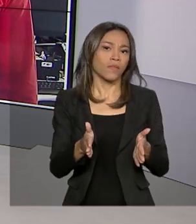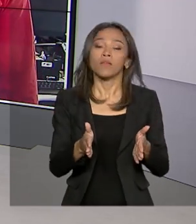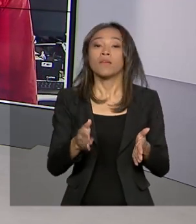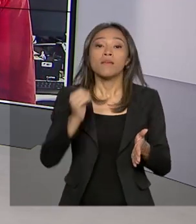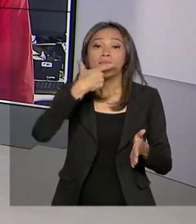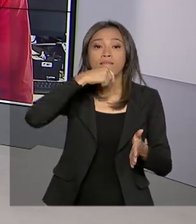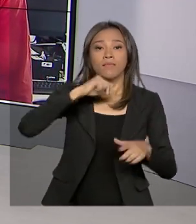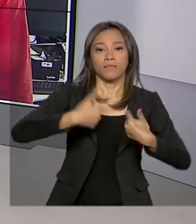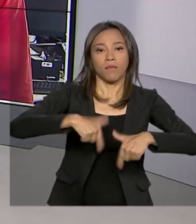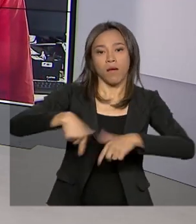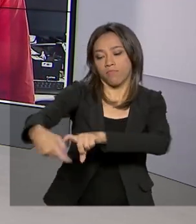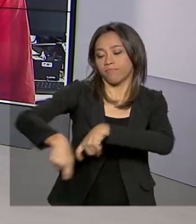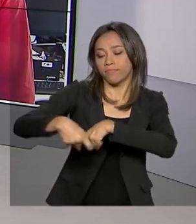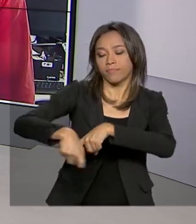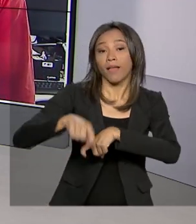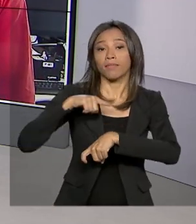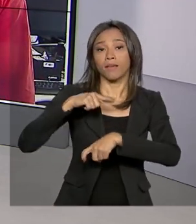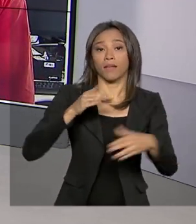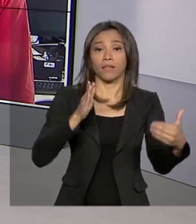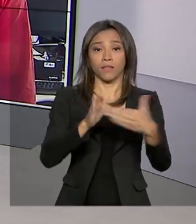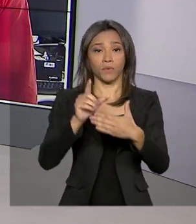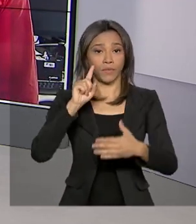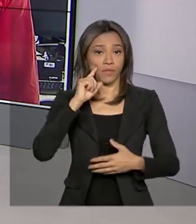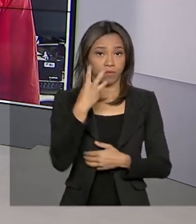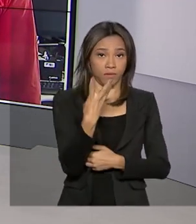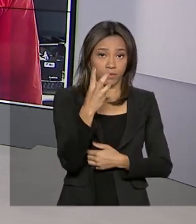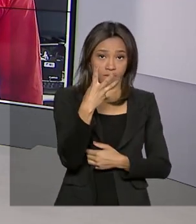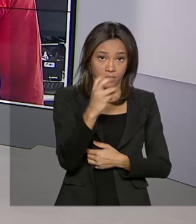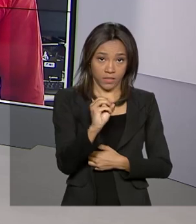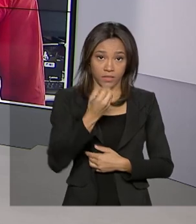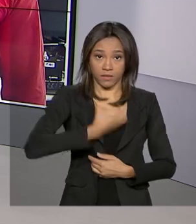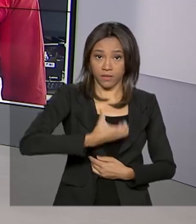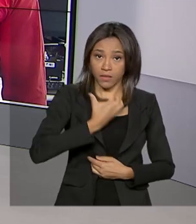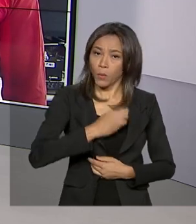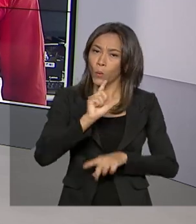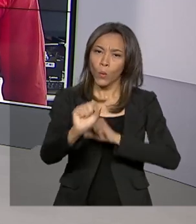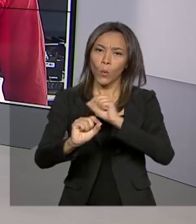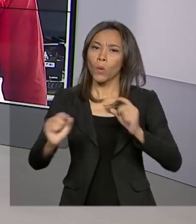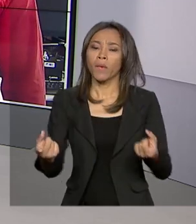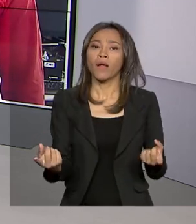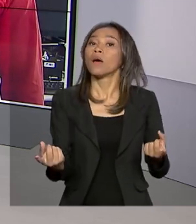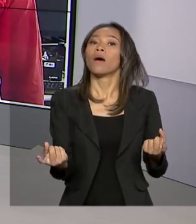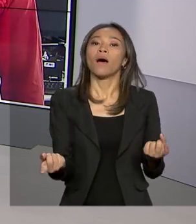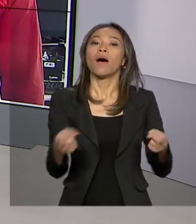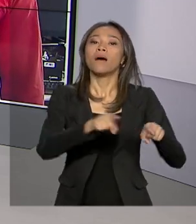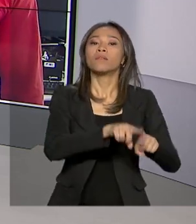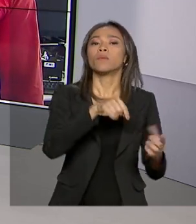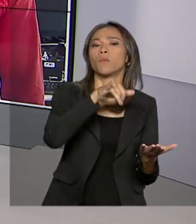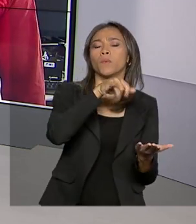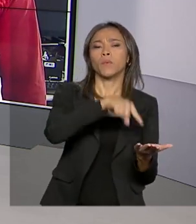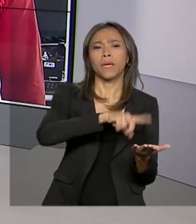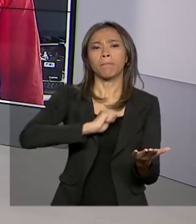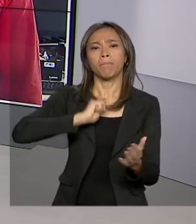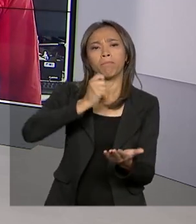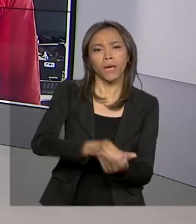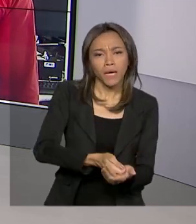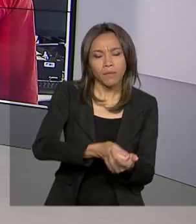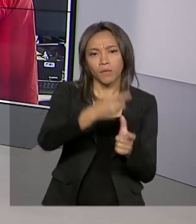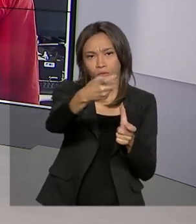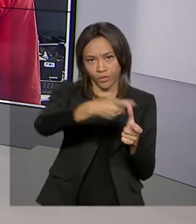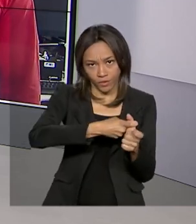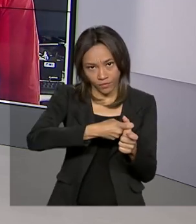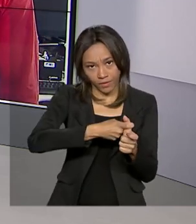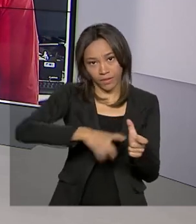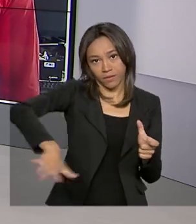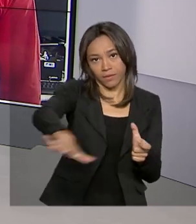Produtores rurais têm até o dia 30 de dezembro para aderir ao programa de descontos para pagamento de dívidas do crédito rural.